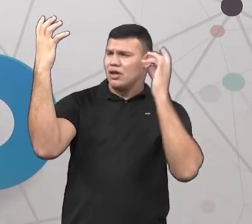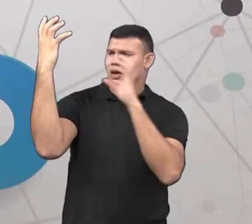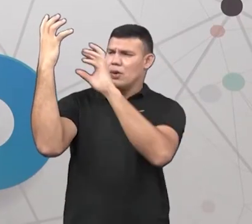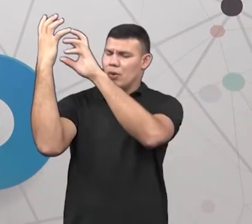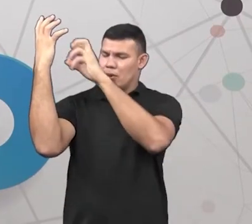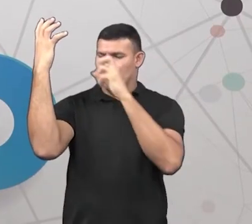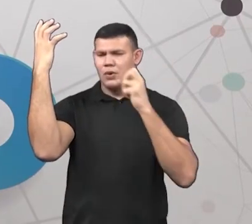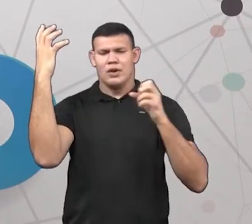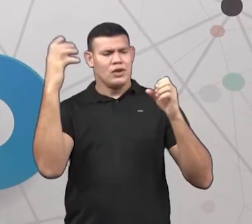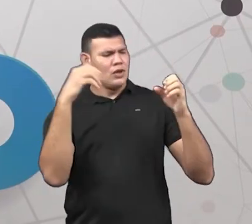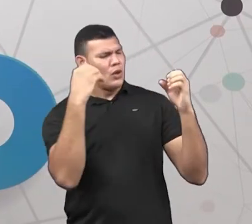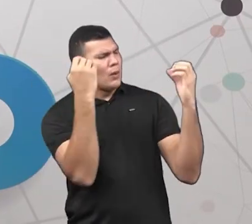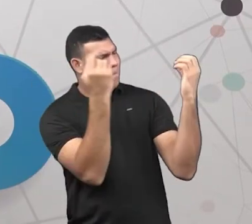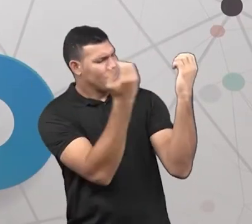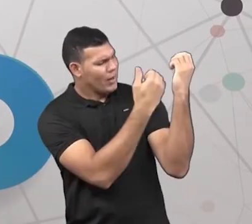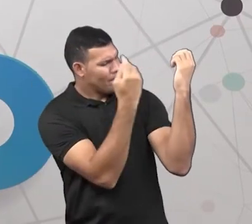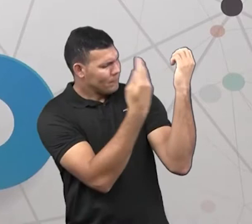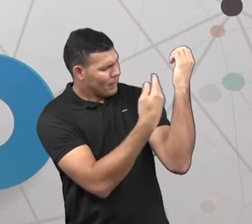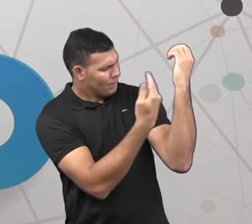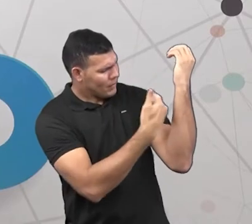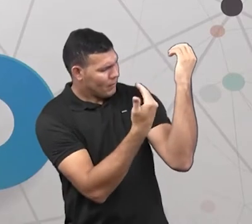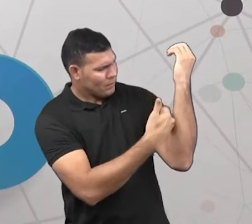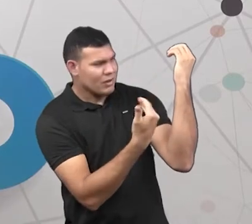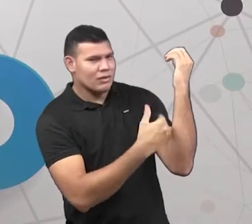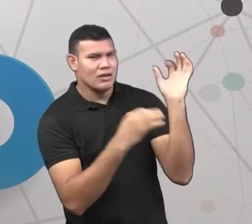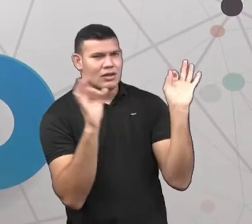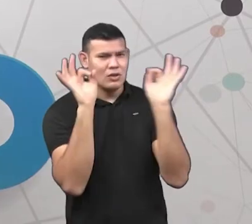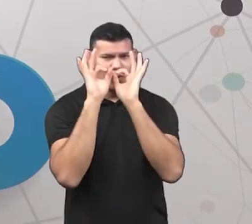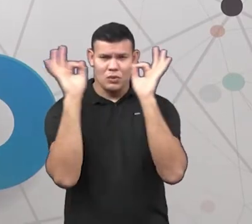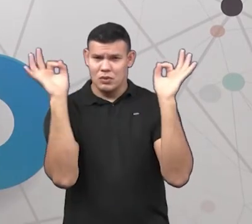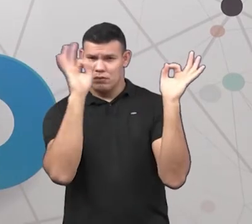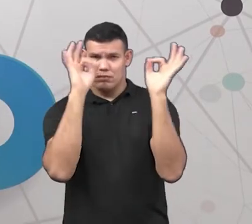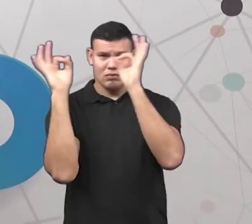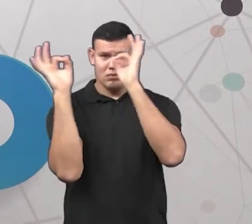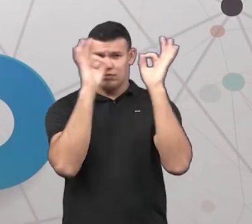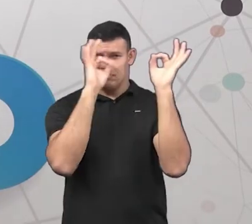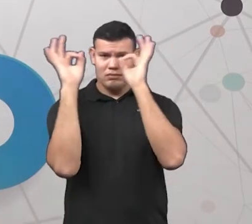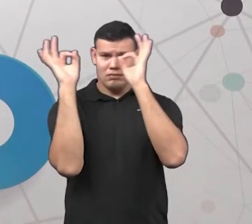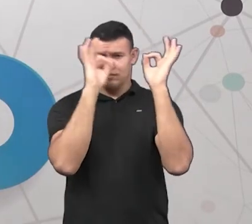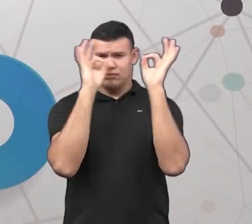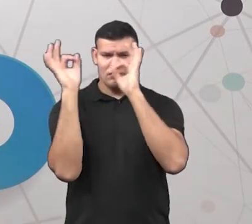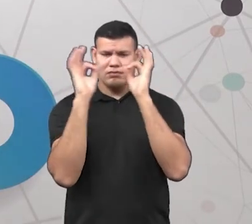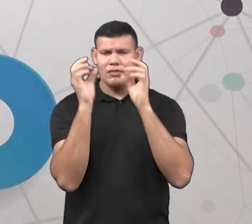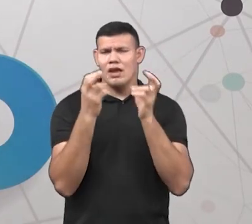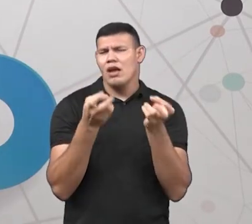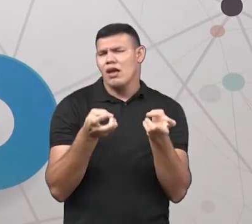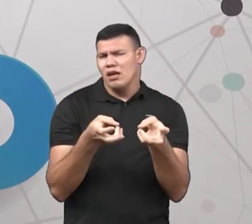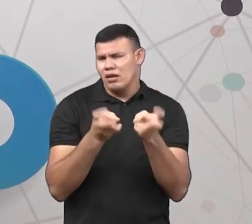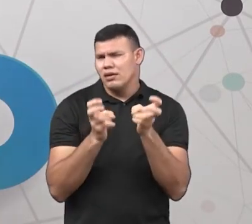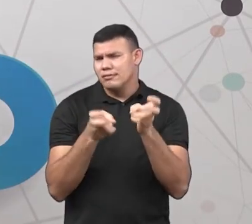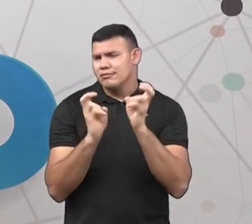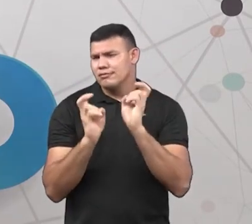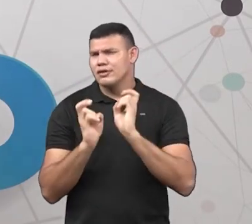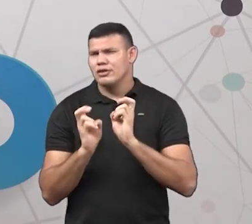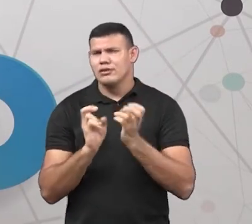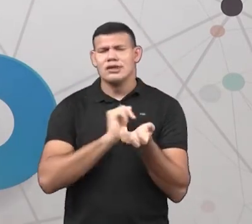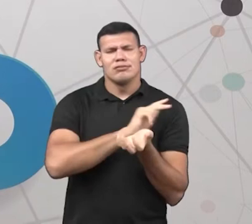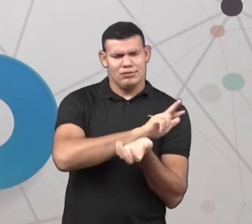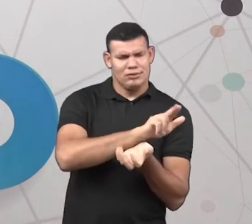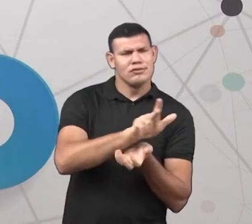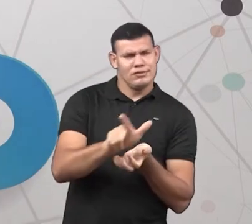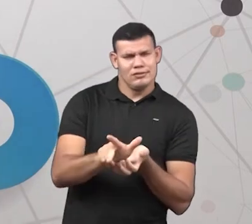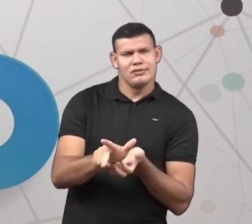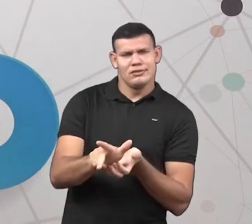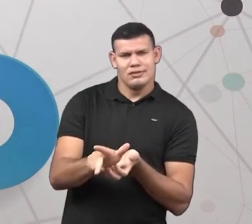nessa avezinha. Nessa corujinha. Ok? Então, pra ver, pra nós observarmos que dá pra fazer várias coisas.